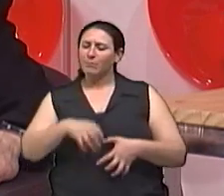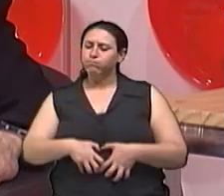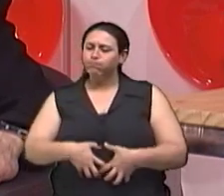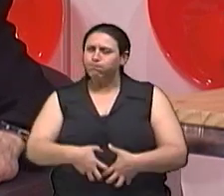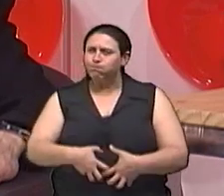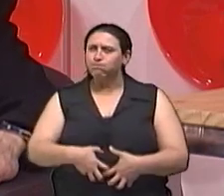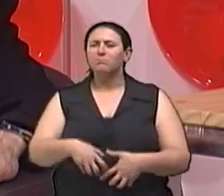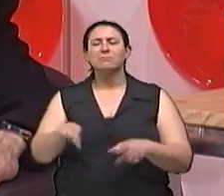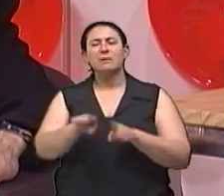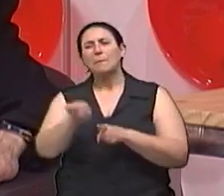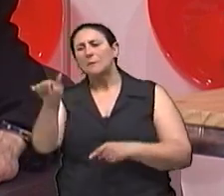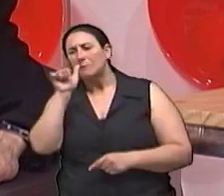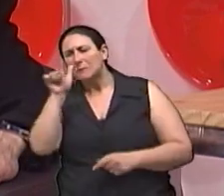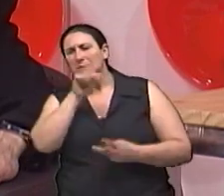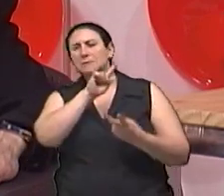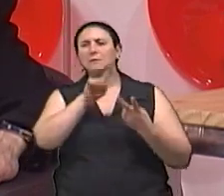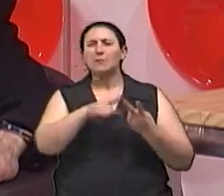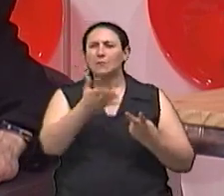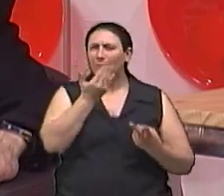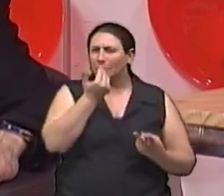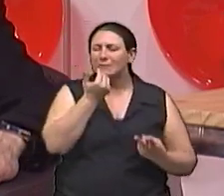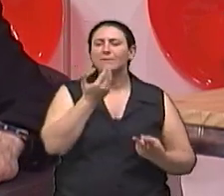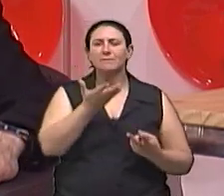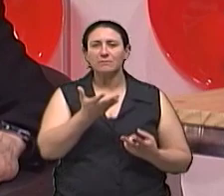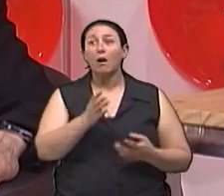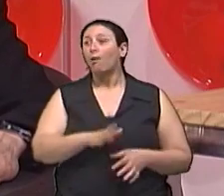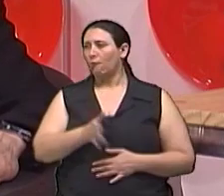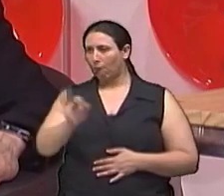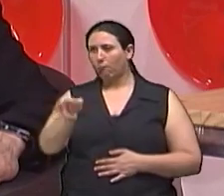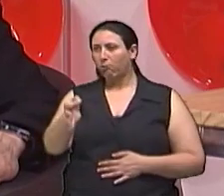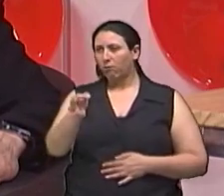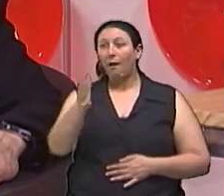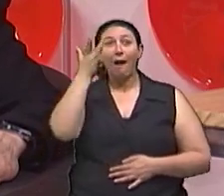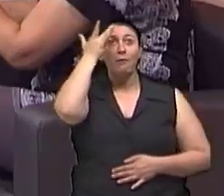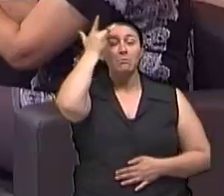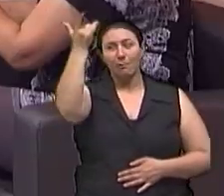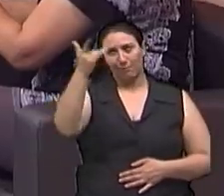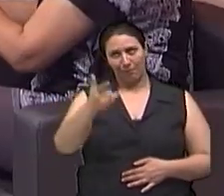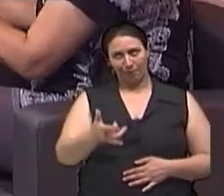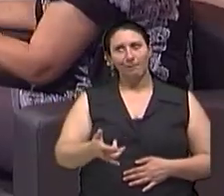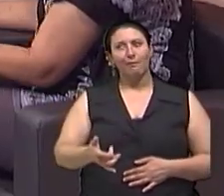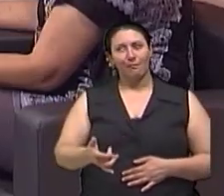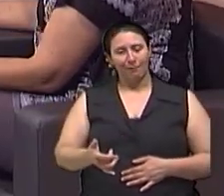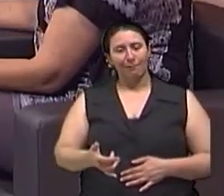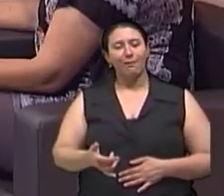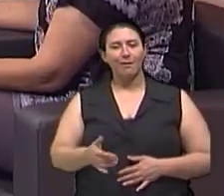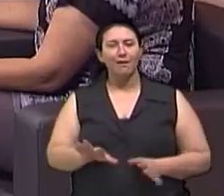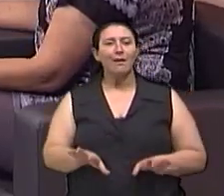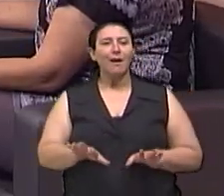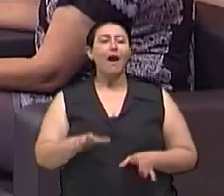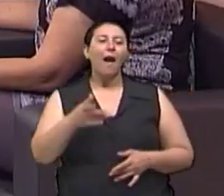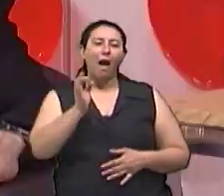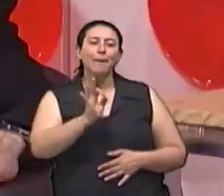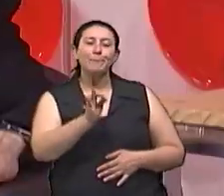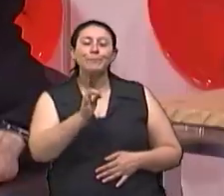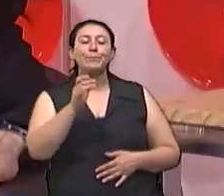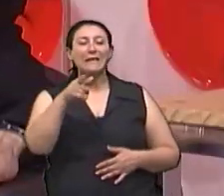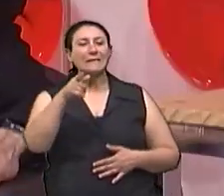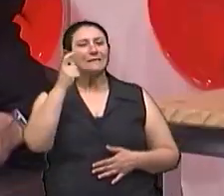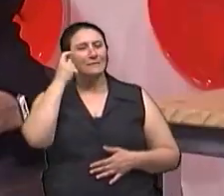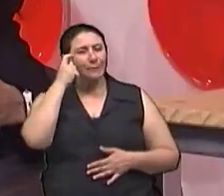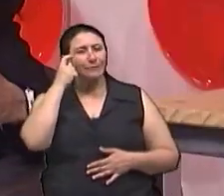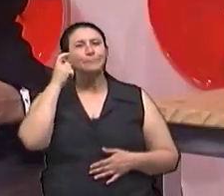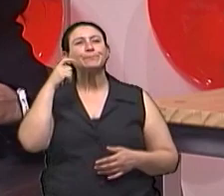bebidas quanto de alimentação inadequada O dia seguinte é que fala a verdade O dia seguinte Mas isso também,